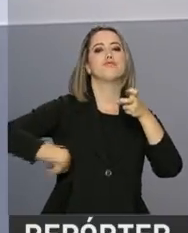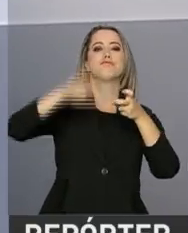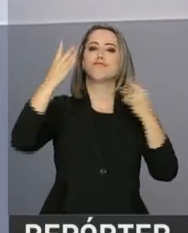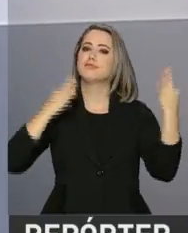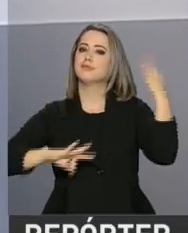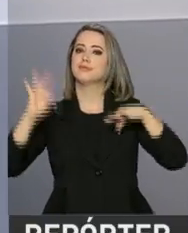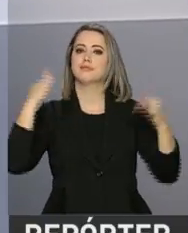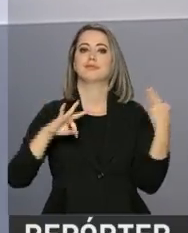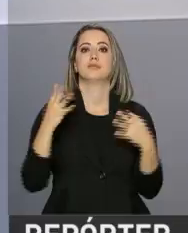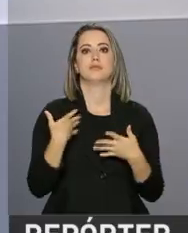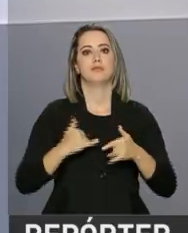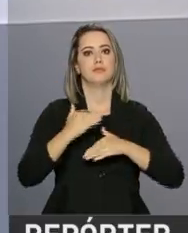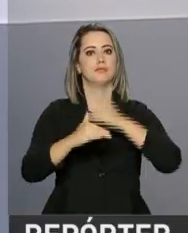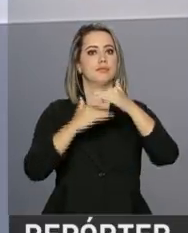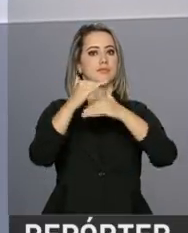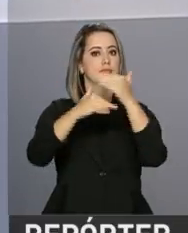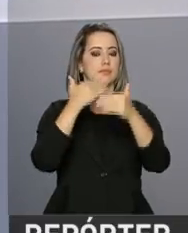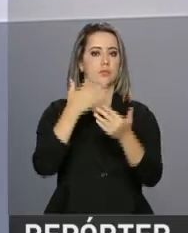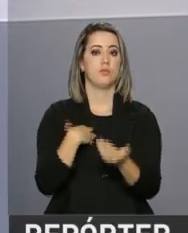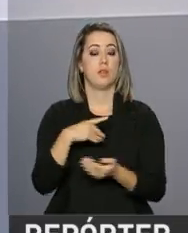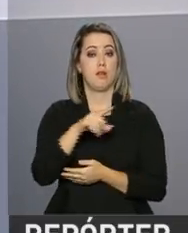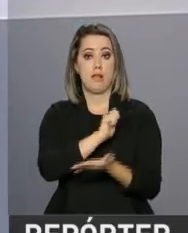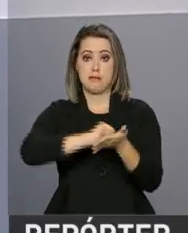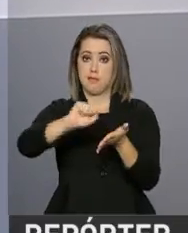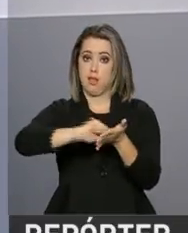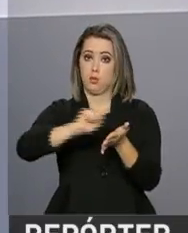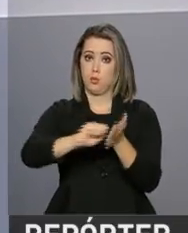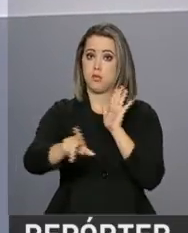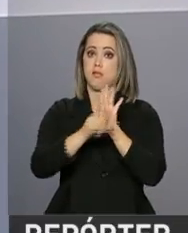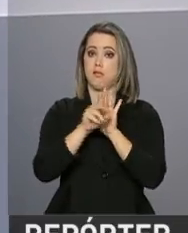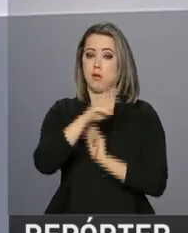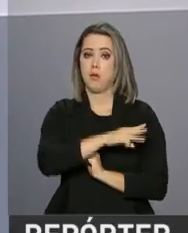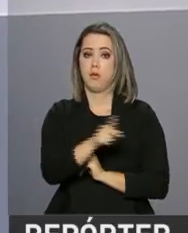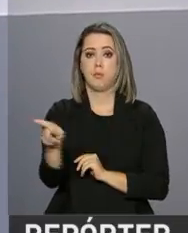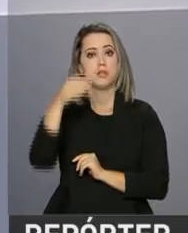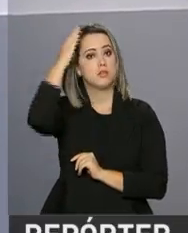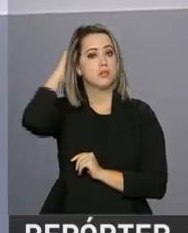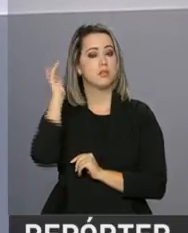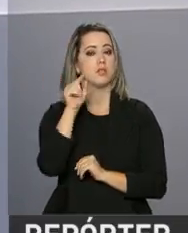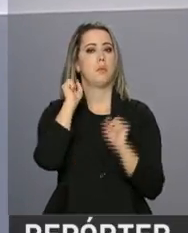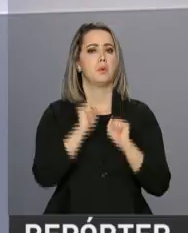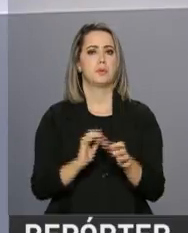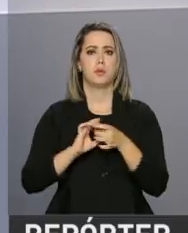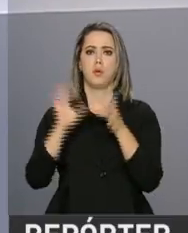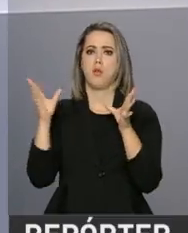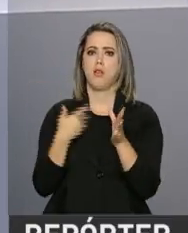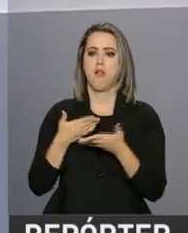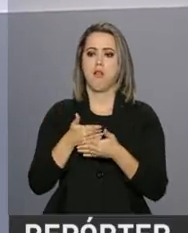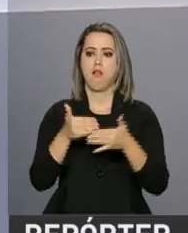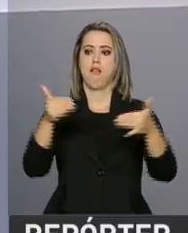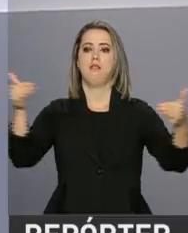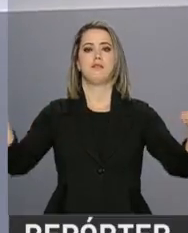mercado em torno do ecoturismo cresça ainda mais. Um decreto assinado pelo presidente Michel Temer permitiu a ampliação